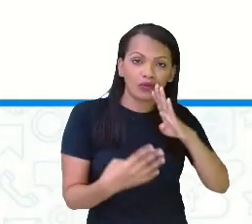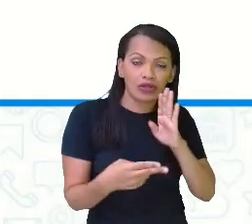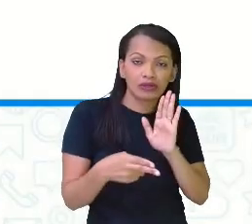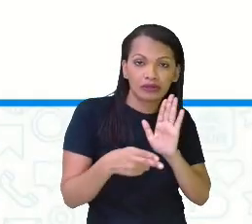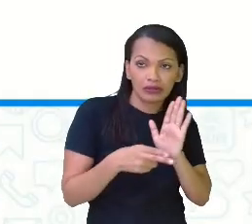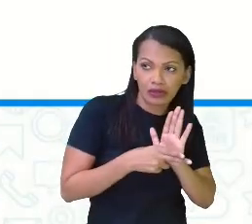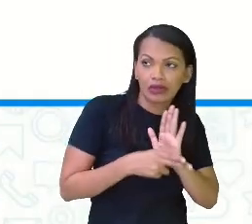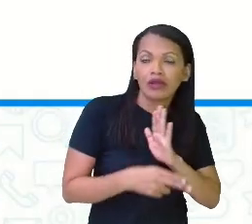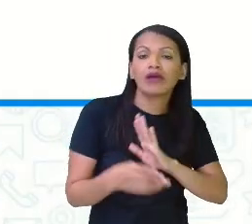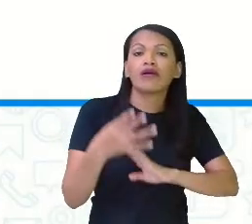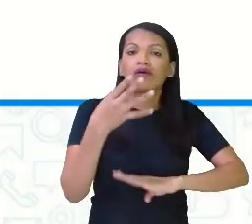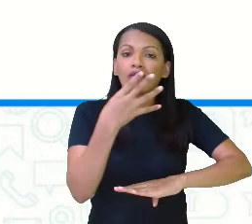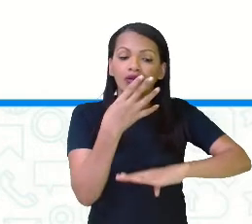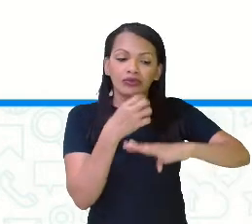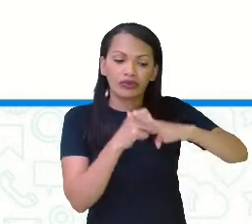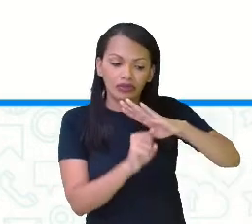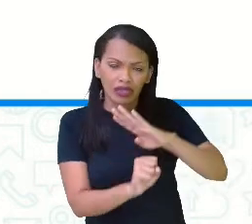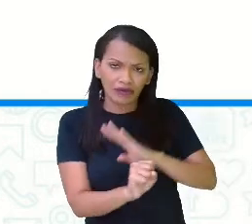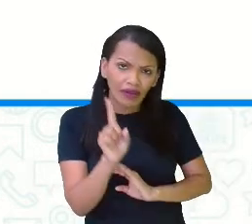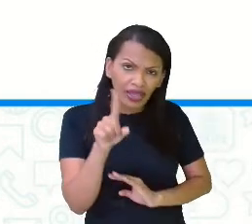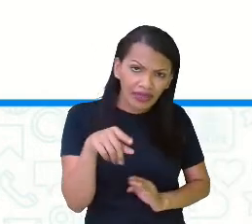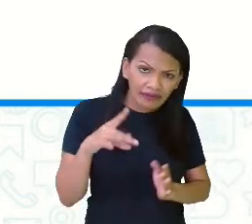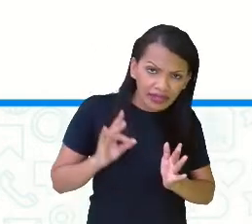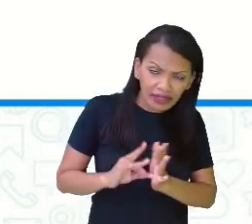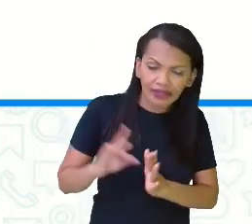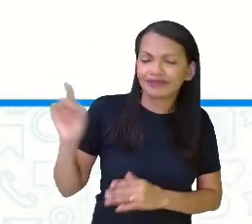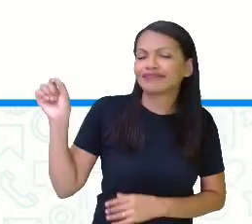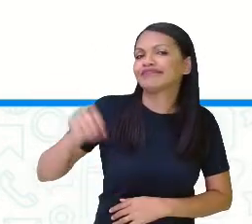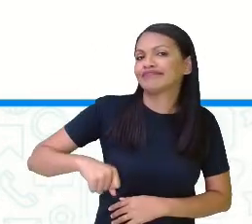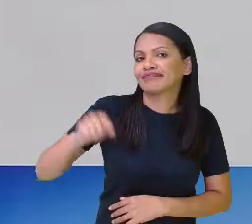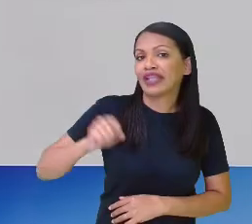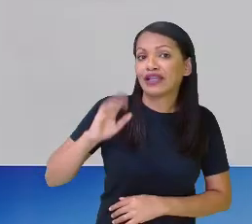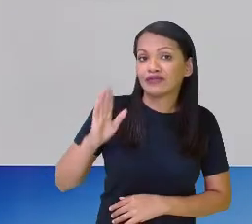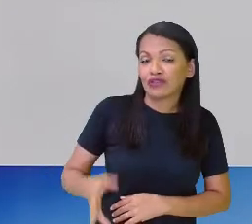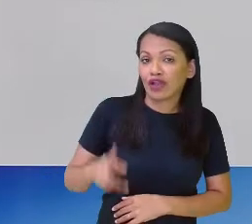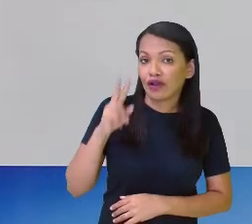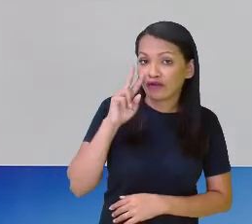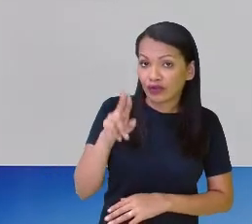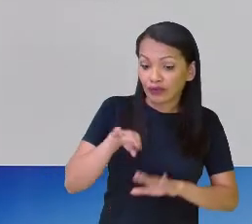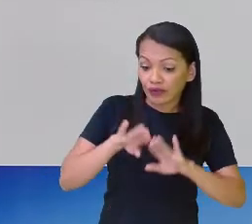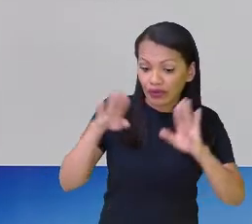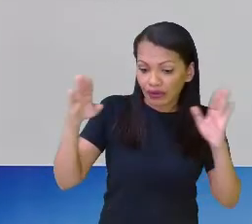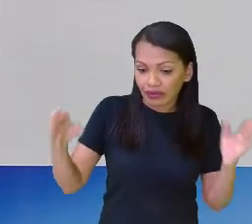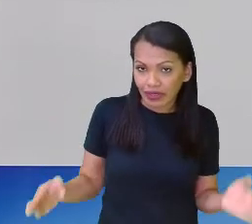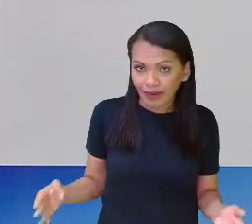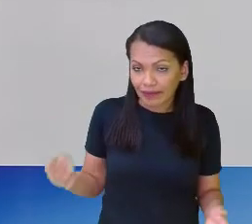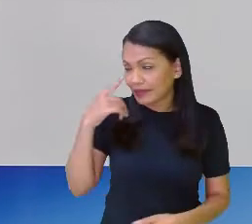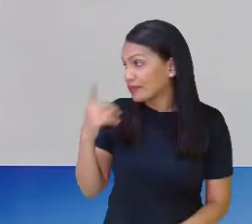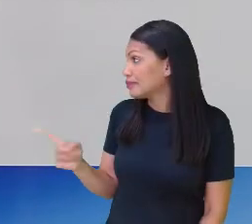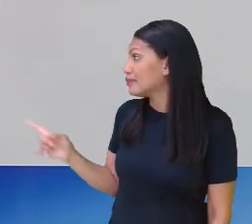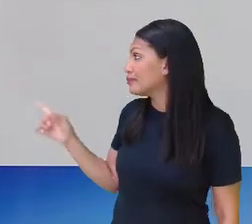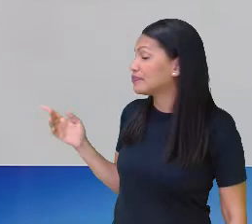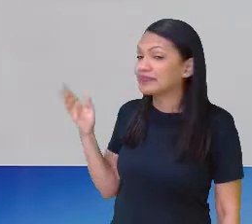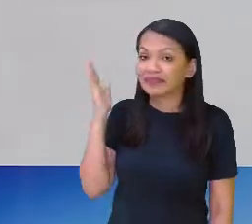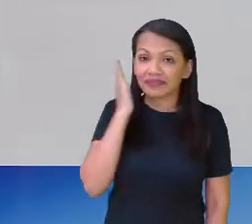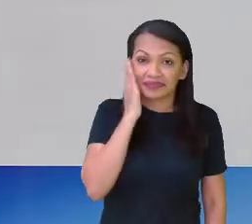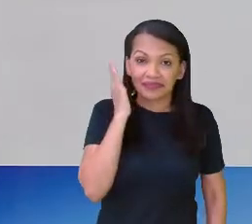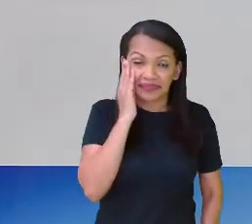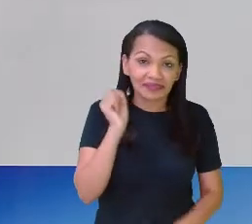verdade, é verdade sim. E a gente já viu isso na nossa mesa. Tranquilo até aí?